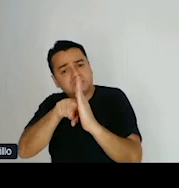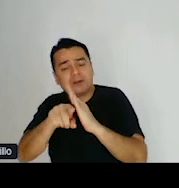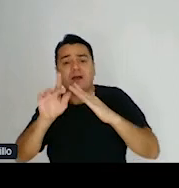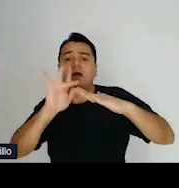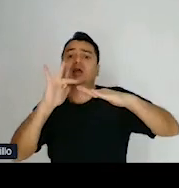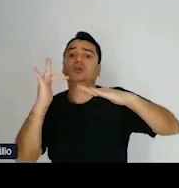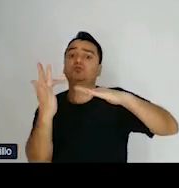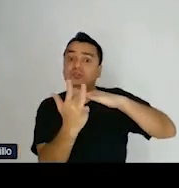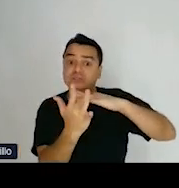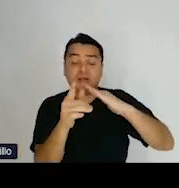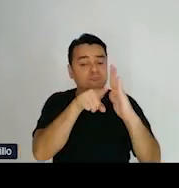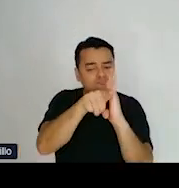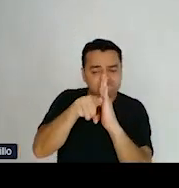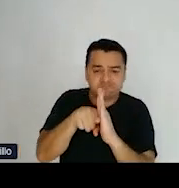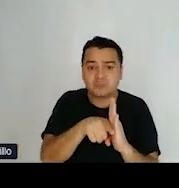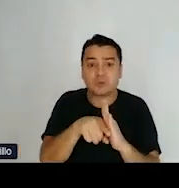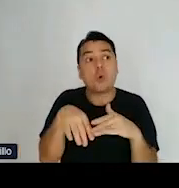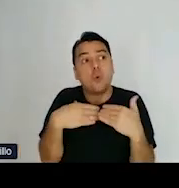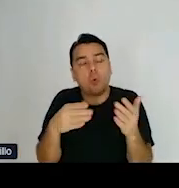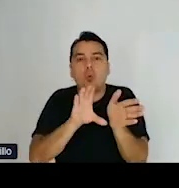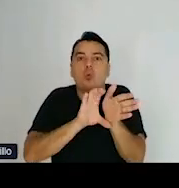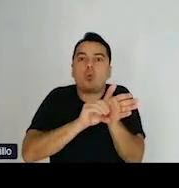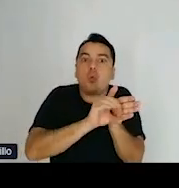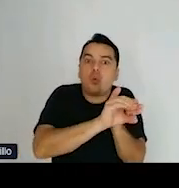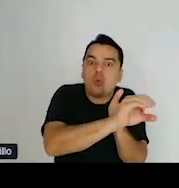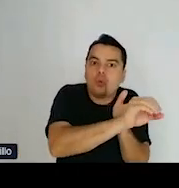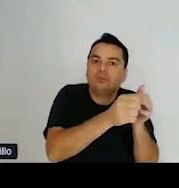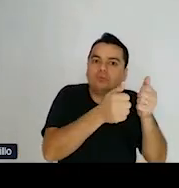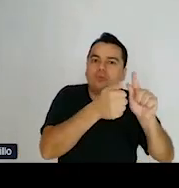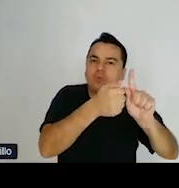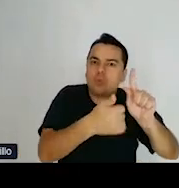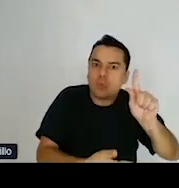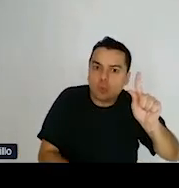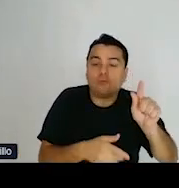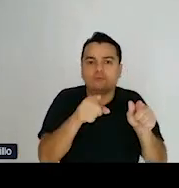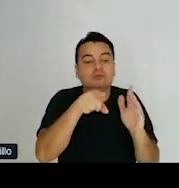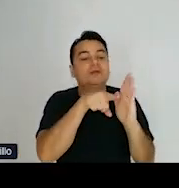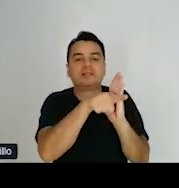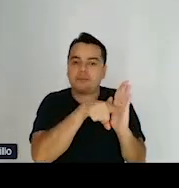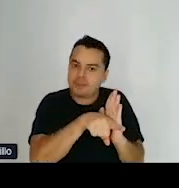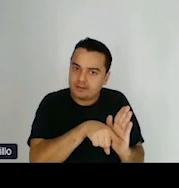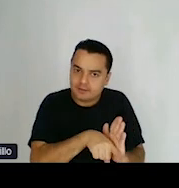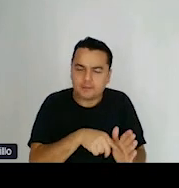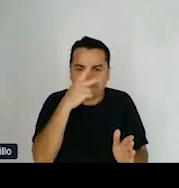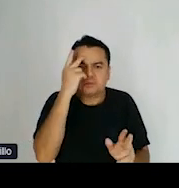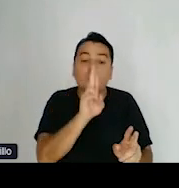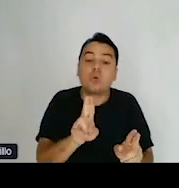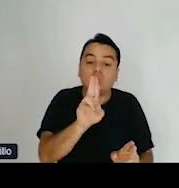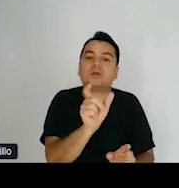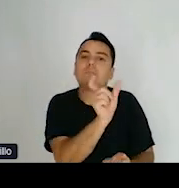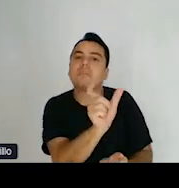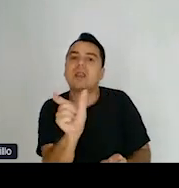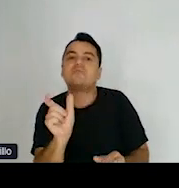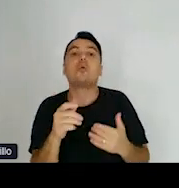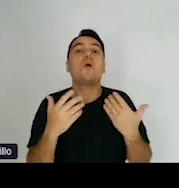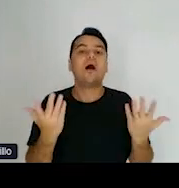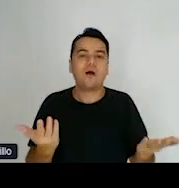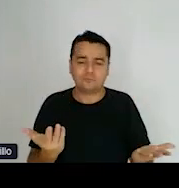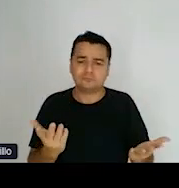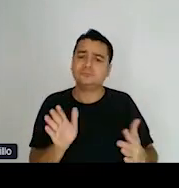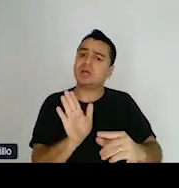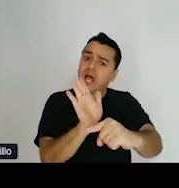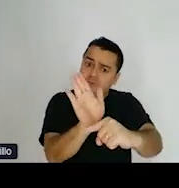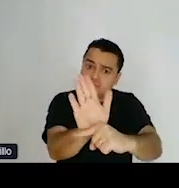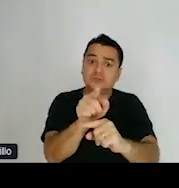própria busca do Google, ver o que as pessoas mais pesquisam, que palavras elas usam. Então, tudo isso serve a identificar a palavra